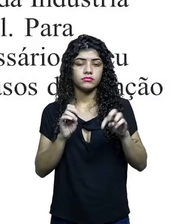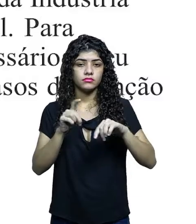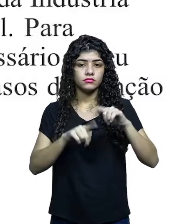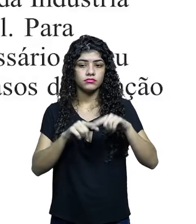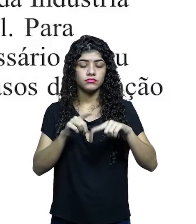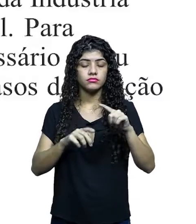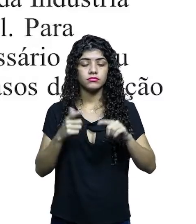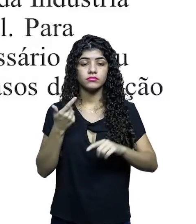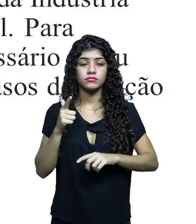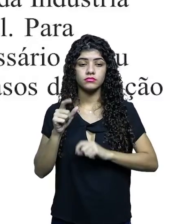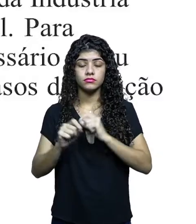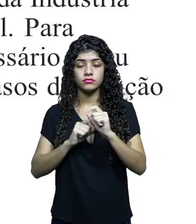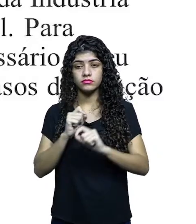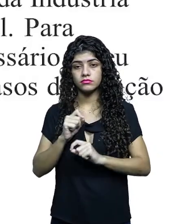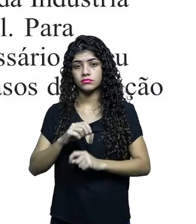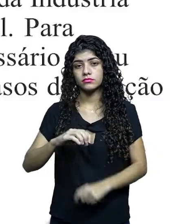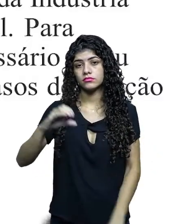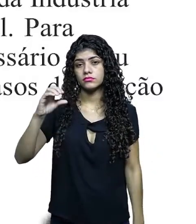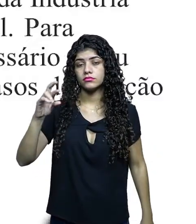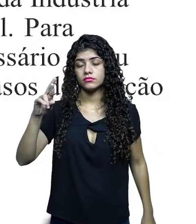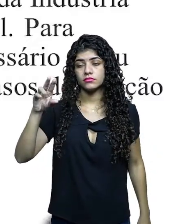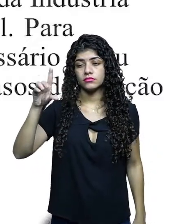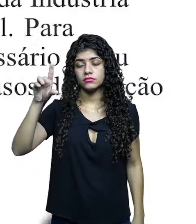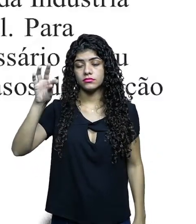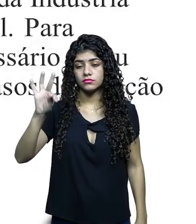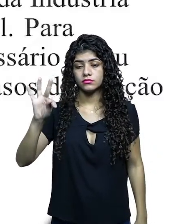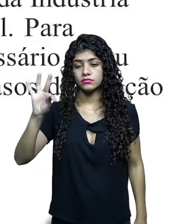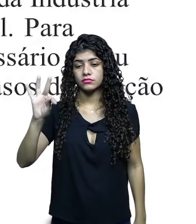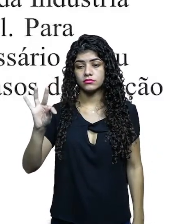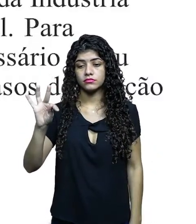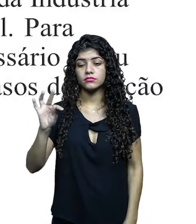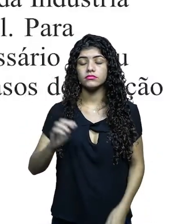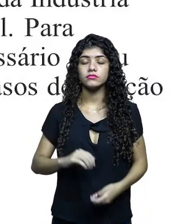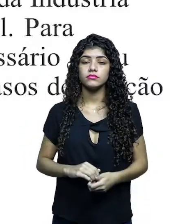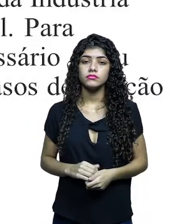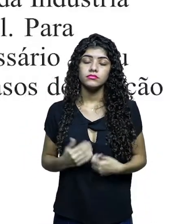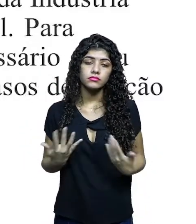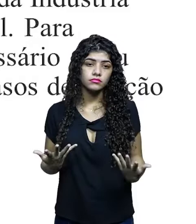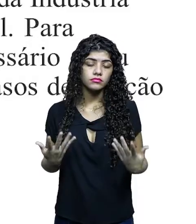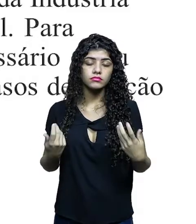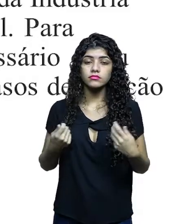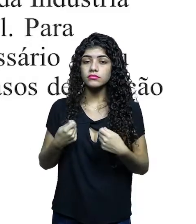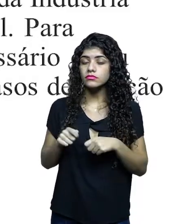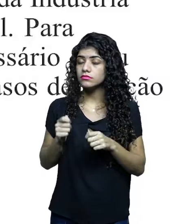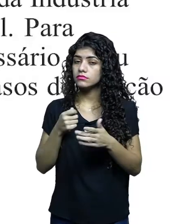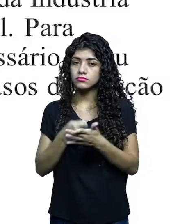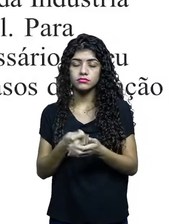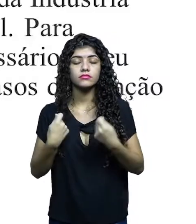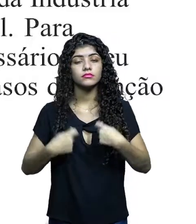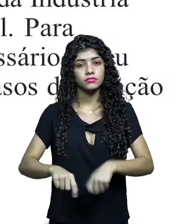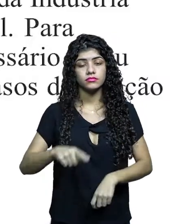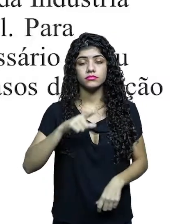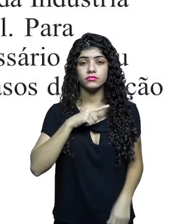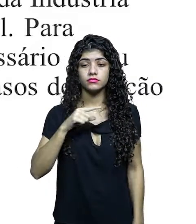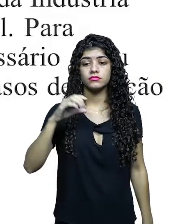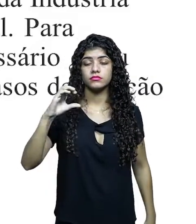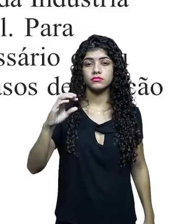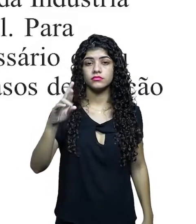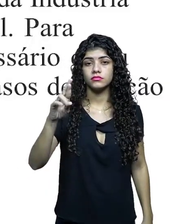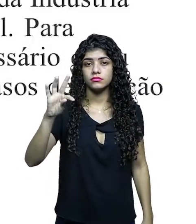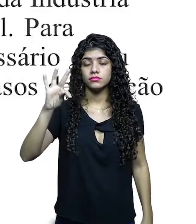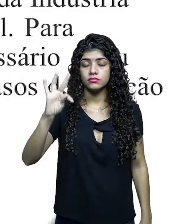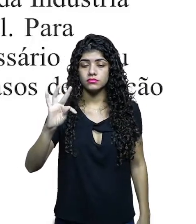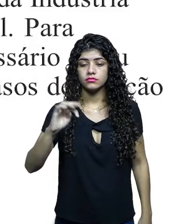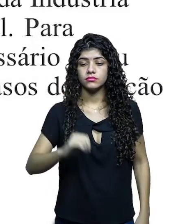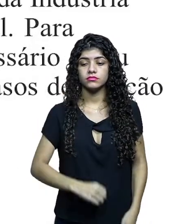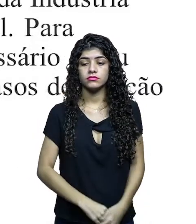obra, sem tirar o CRT, tá? Mesmo que seja isento, você tem que ter essa